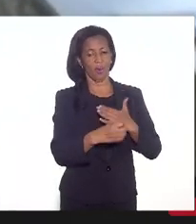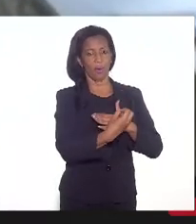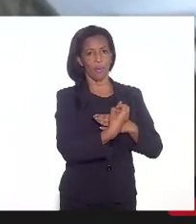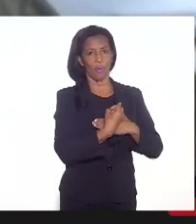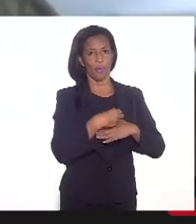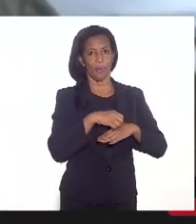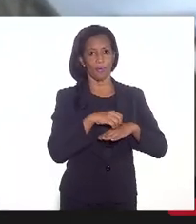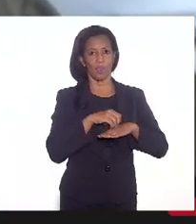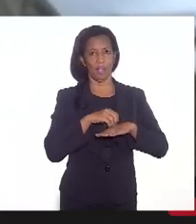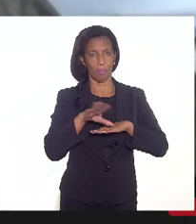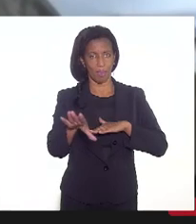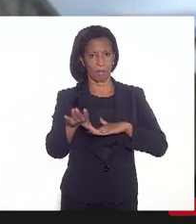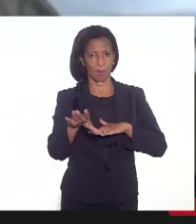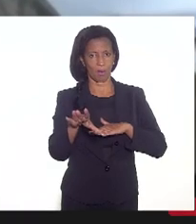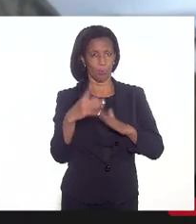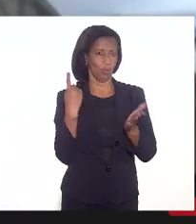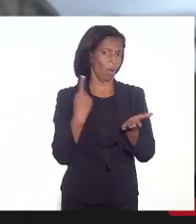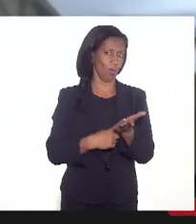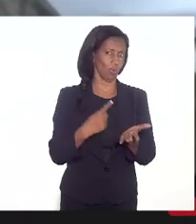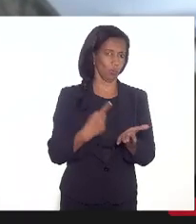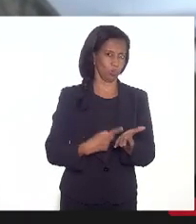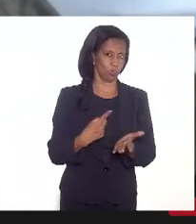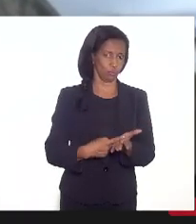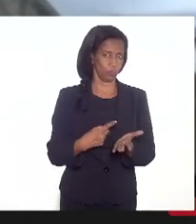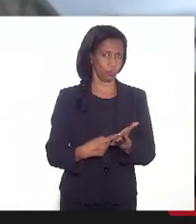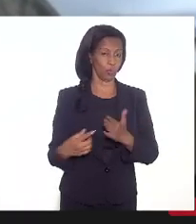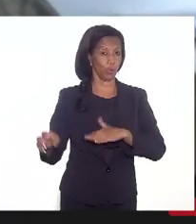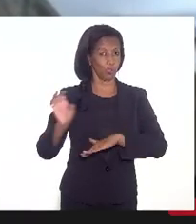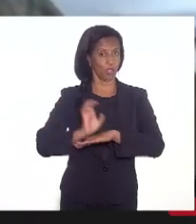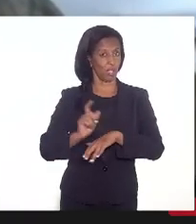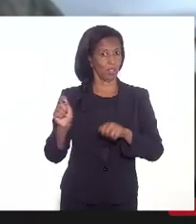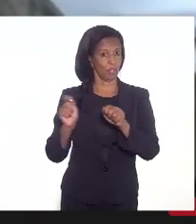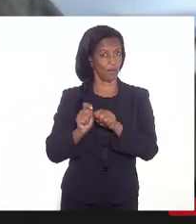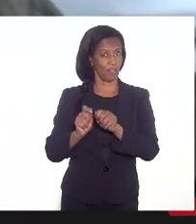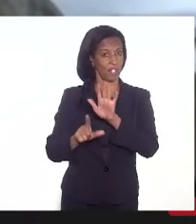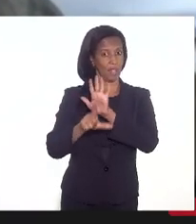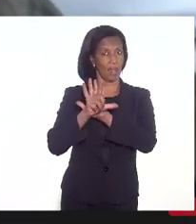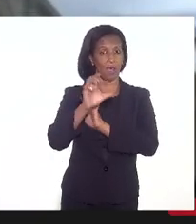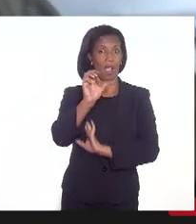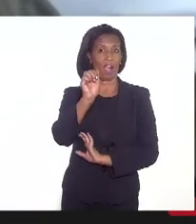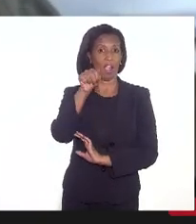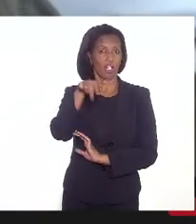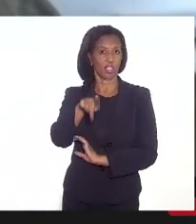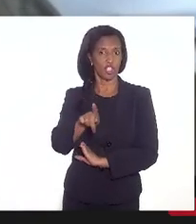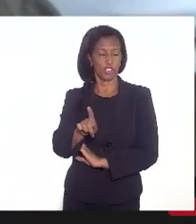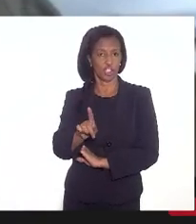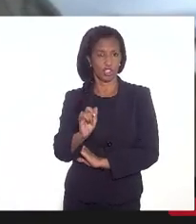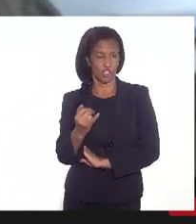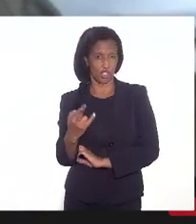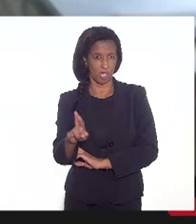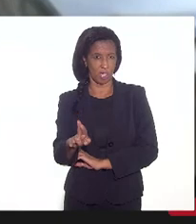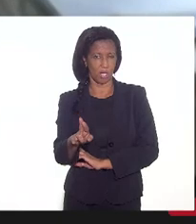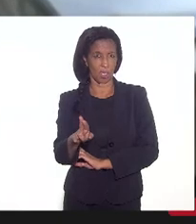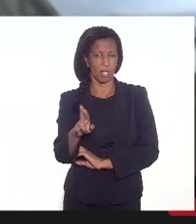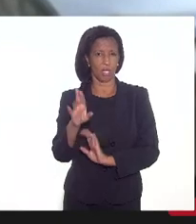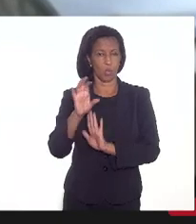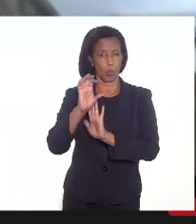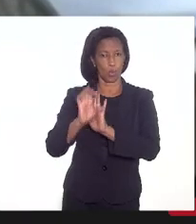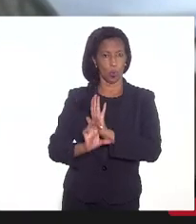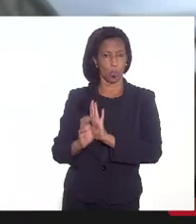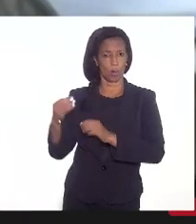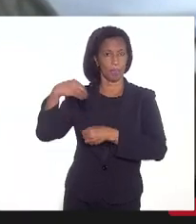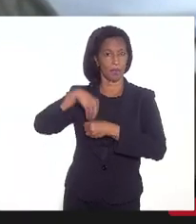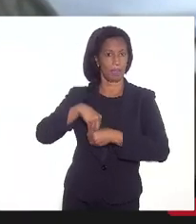acordo que o Estado fez na lei Candir e o cronograma